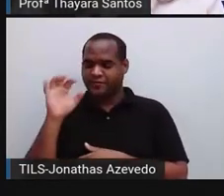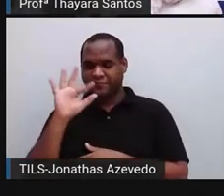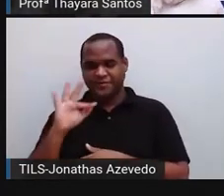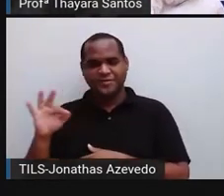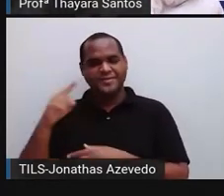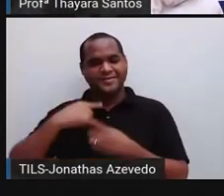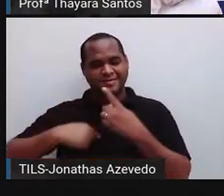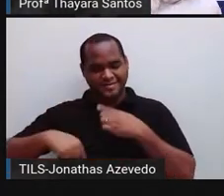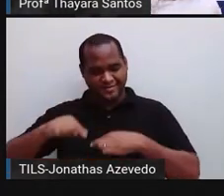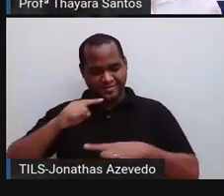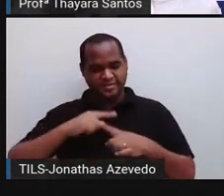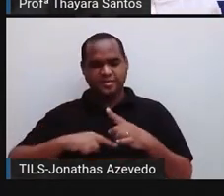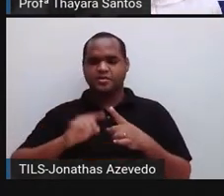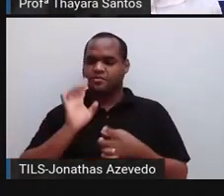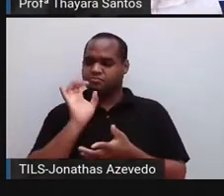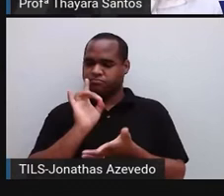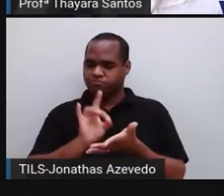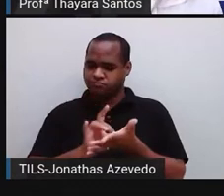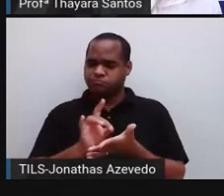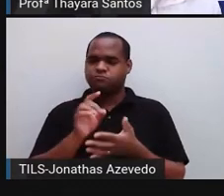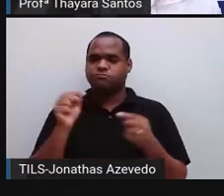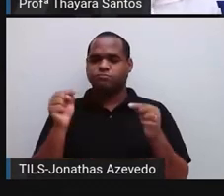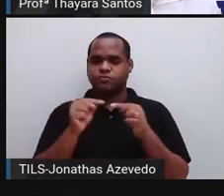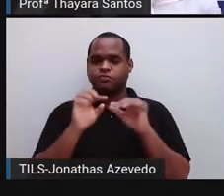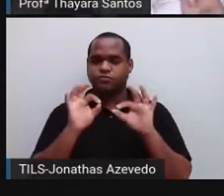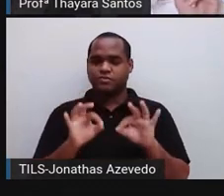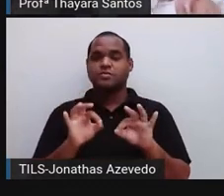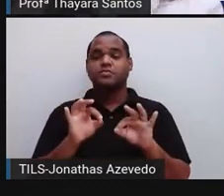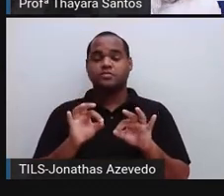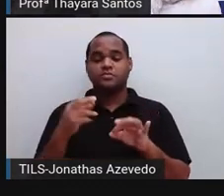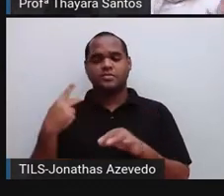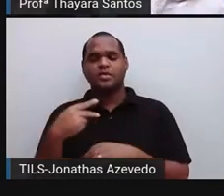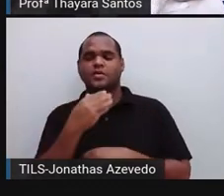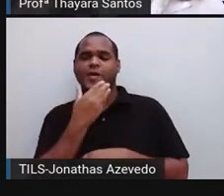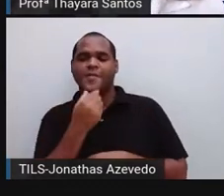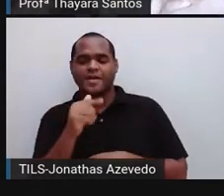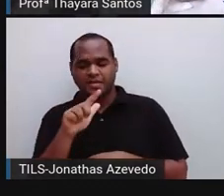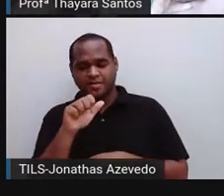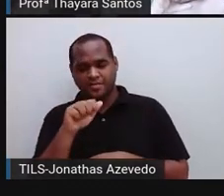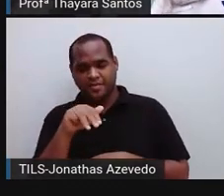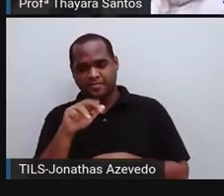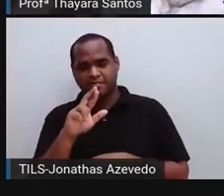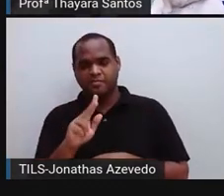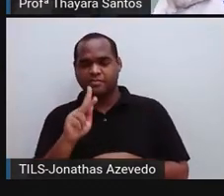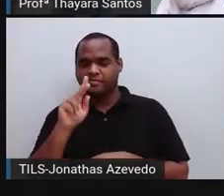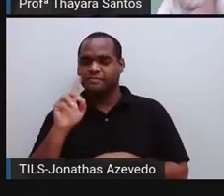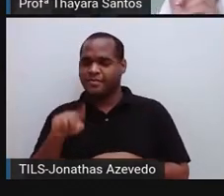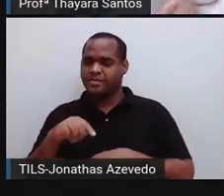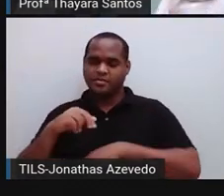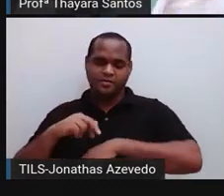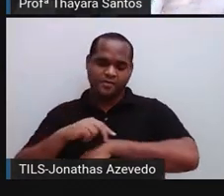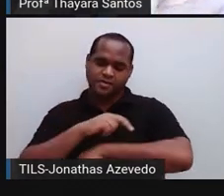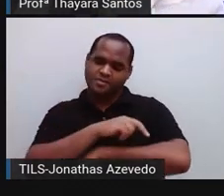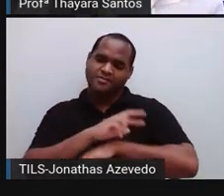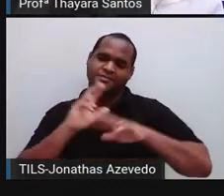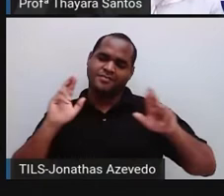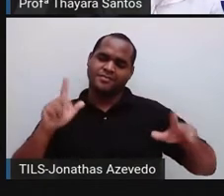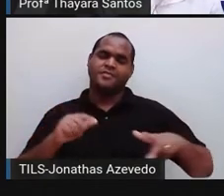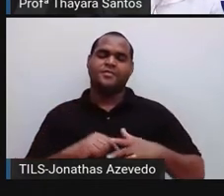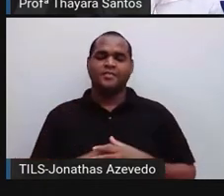a gente pode considerar verdadeira essa afirmação de Lamar. Porém, do ponto de vista da evolução, não.